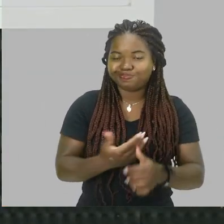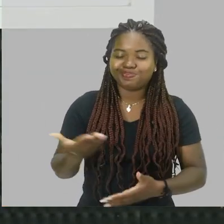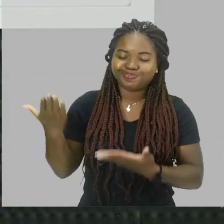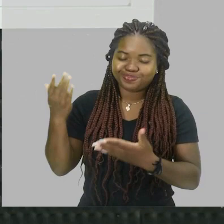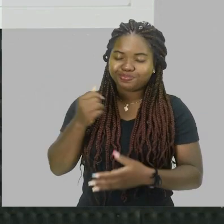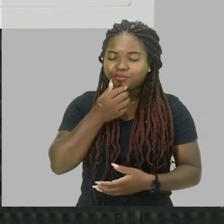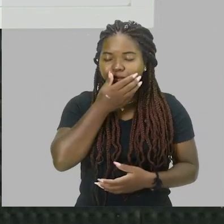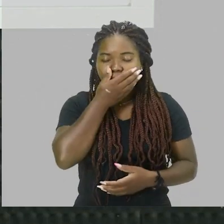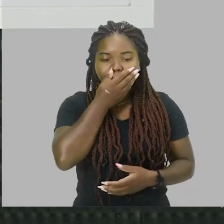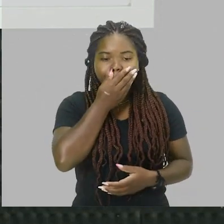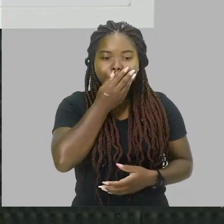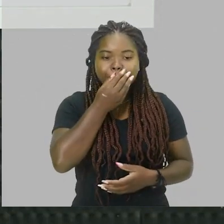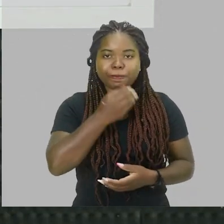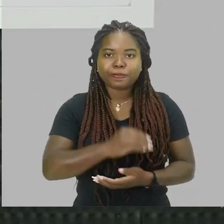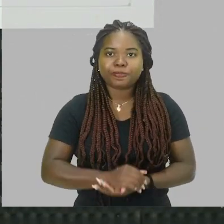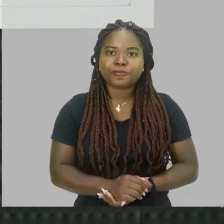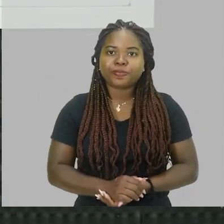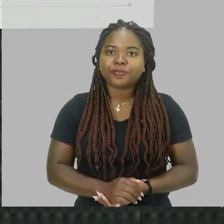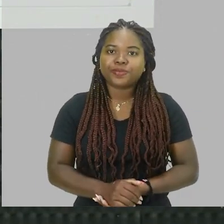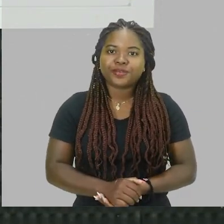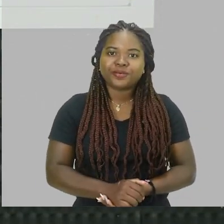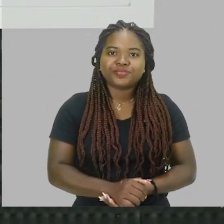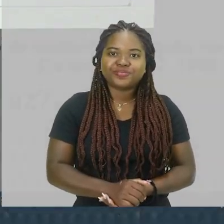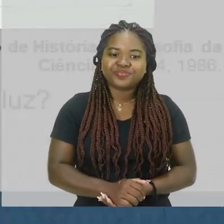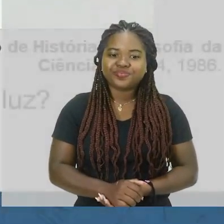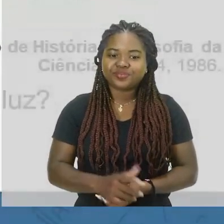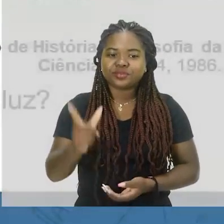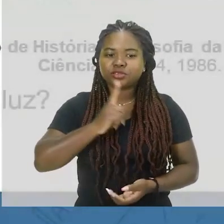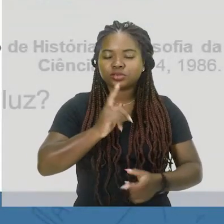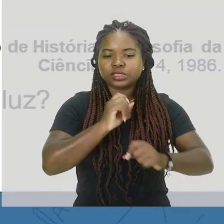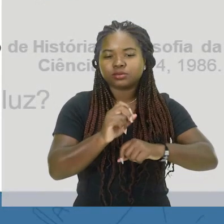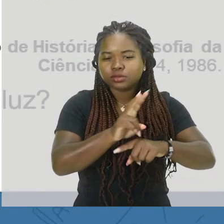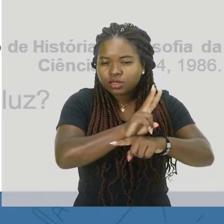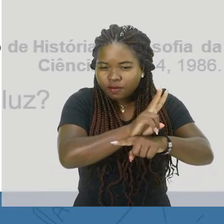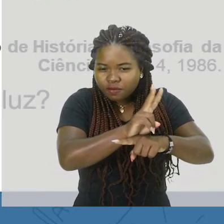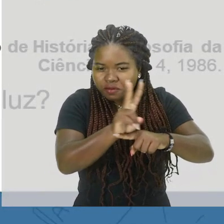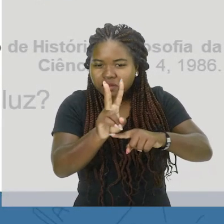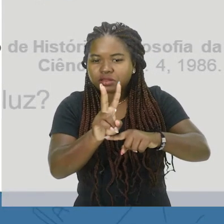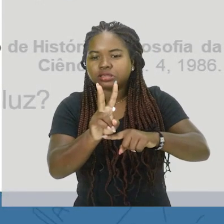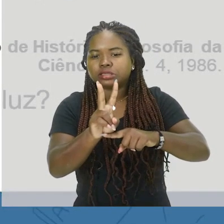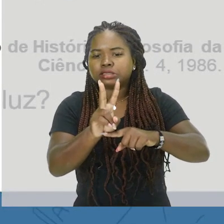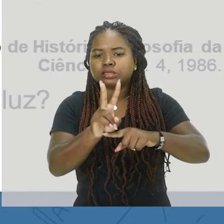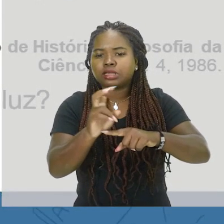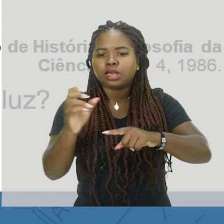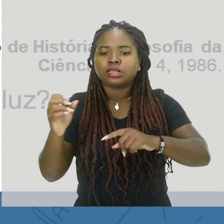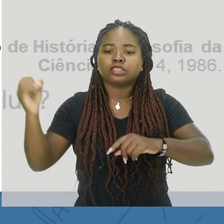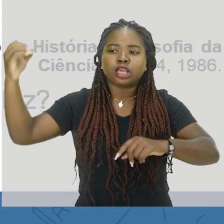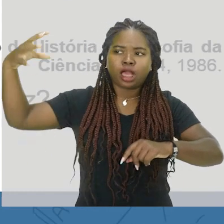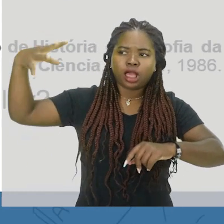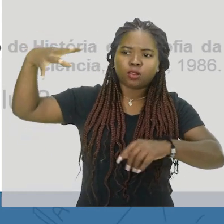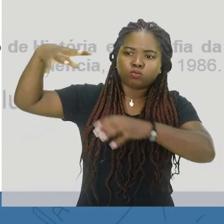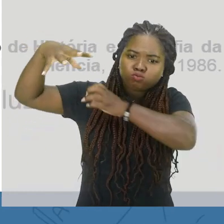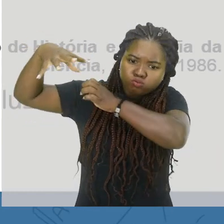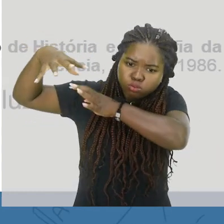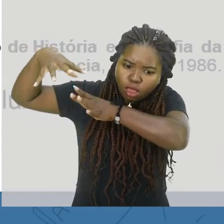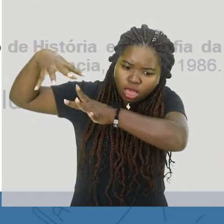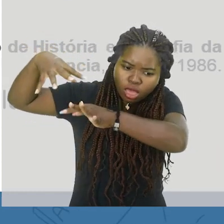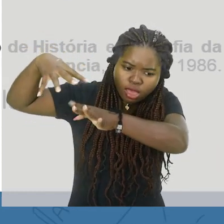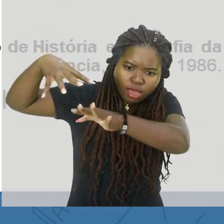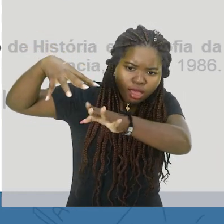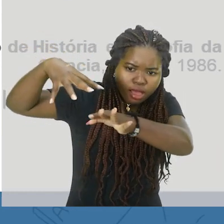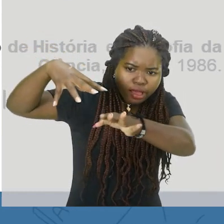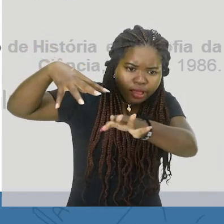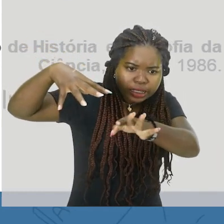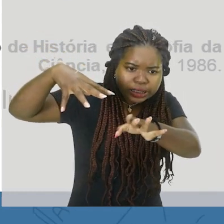Quando se considera a extrema velocidade com que a luz se espalha por todos os lados,